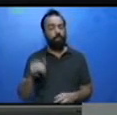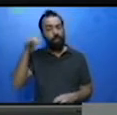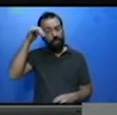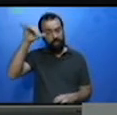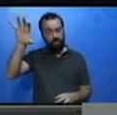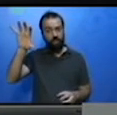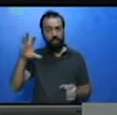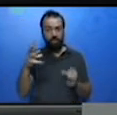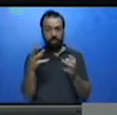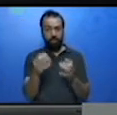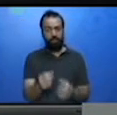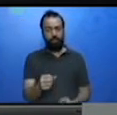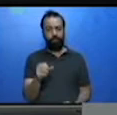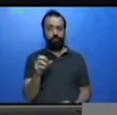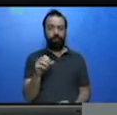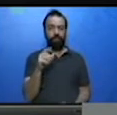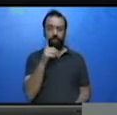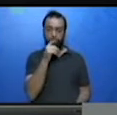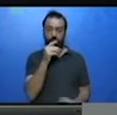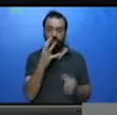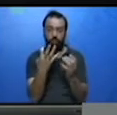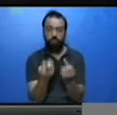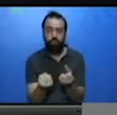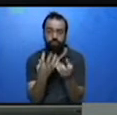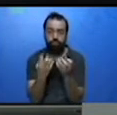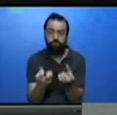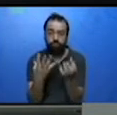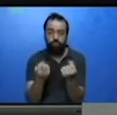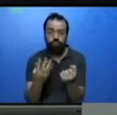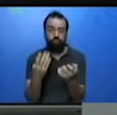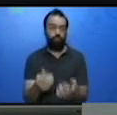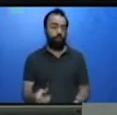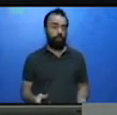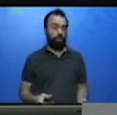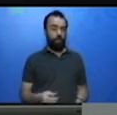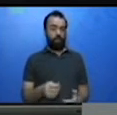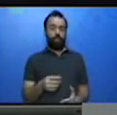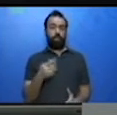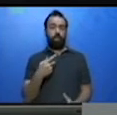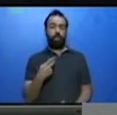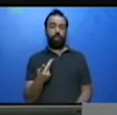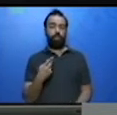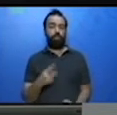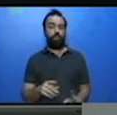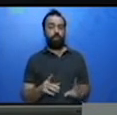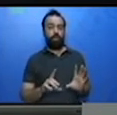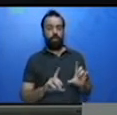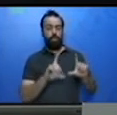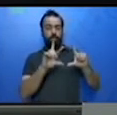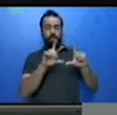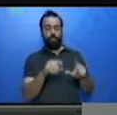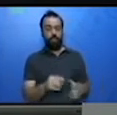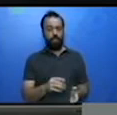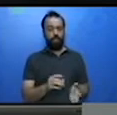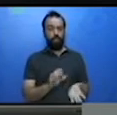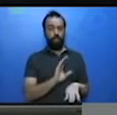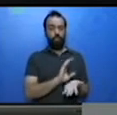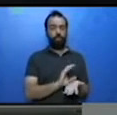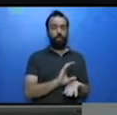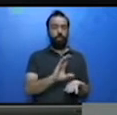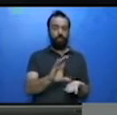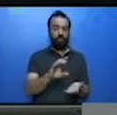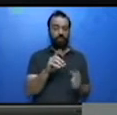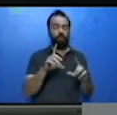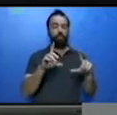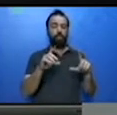a resposta com algumas lacunas. E você deverá identificar no banco de resposta